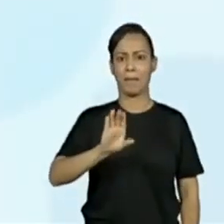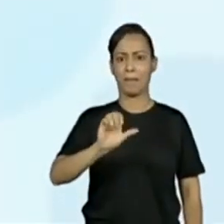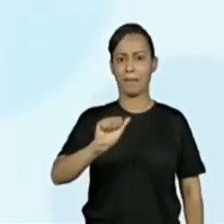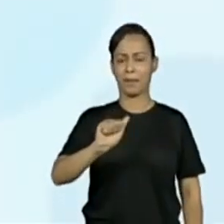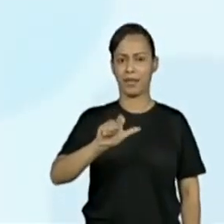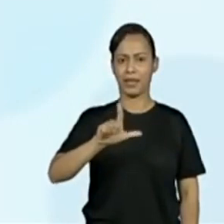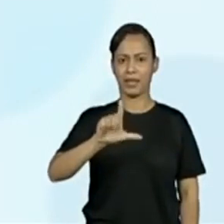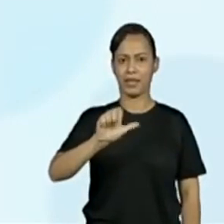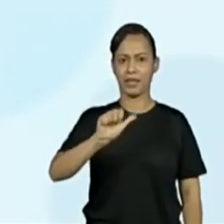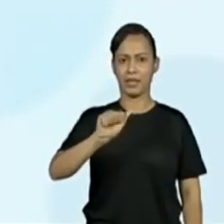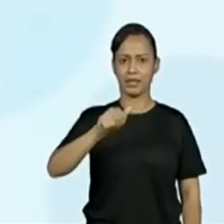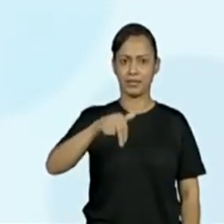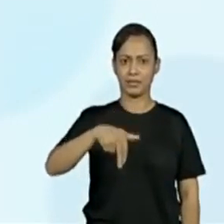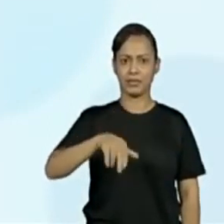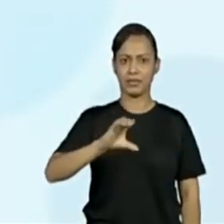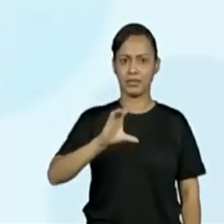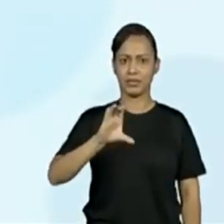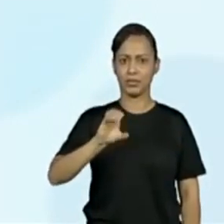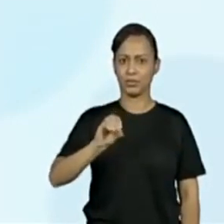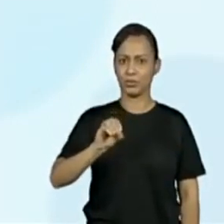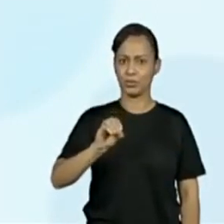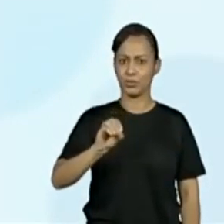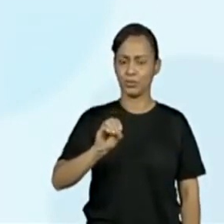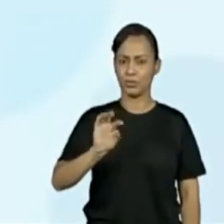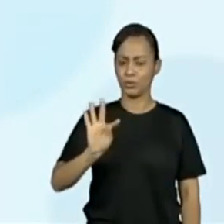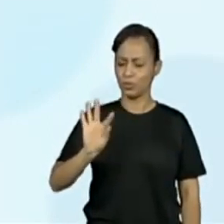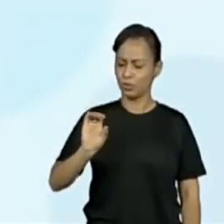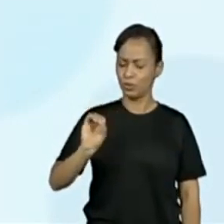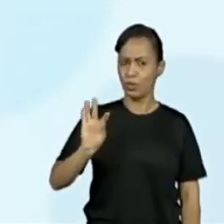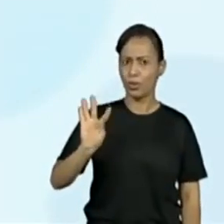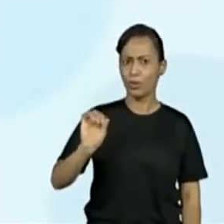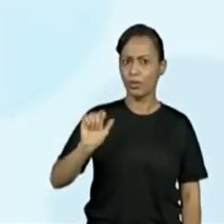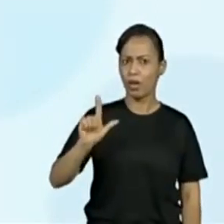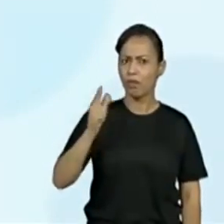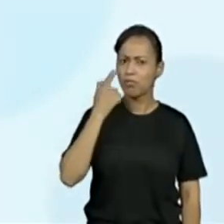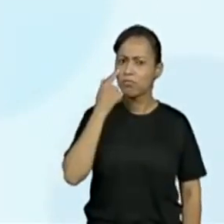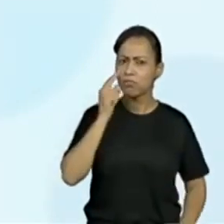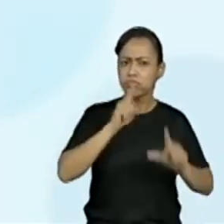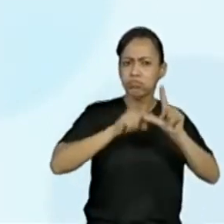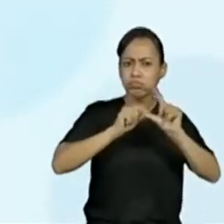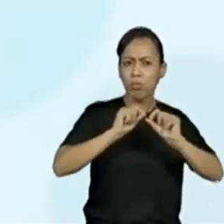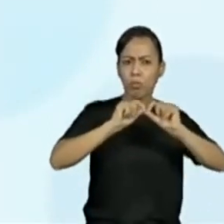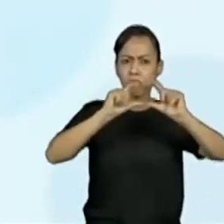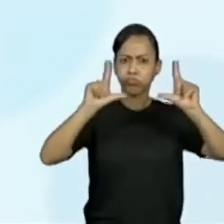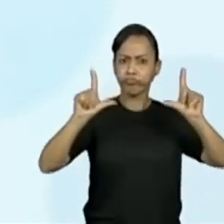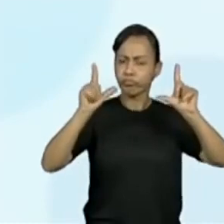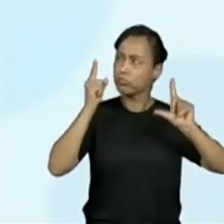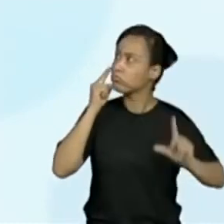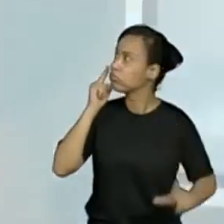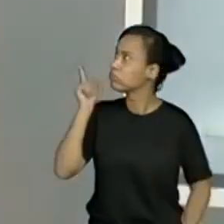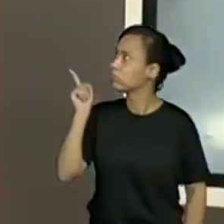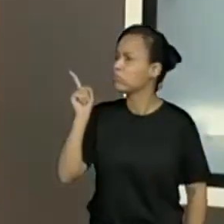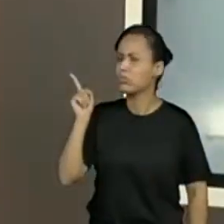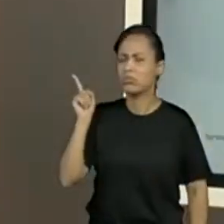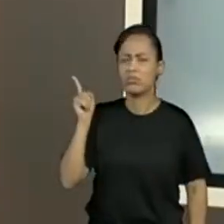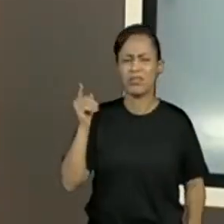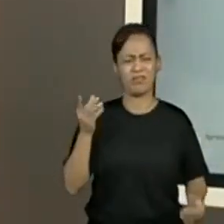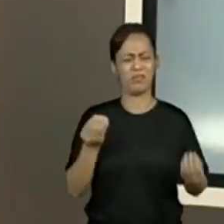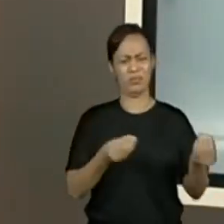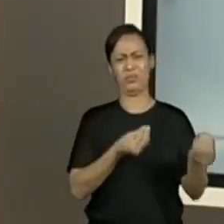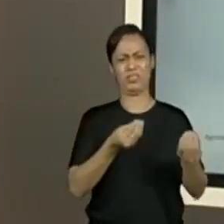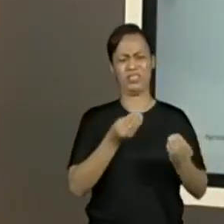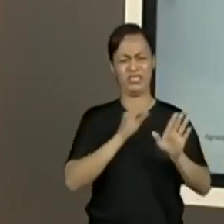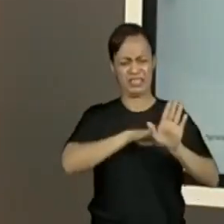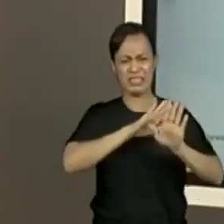outra referência forte dentro do texto, que chama atenção, mas olha só, só lendo balanço total, eu ainda não